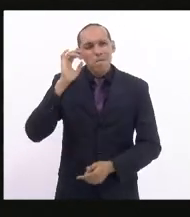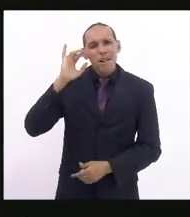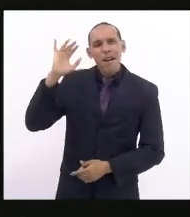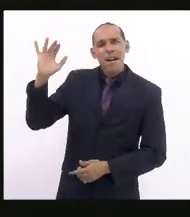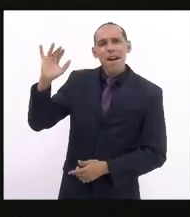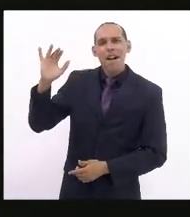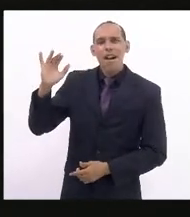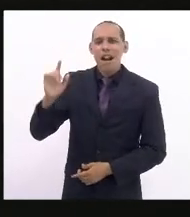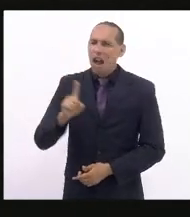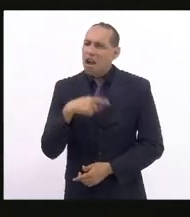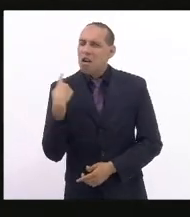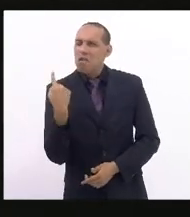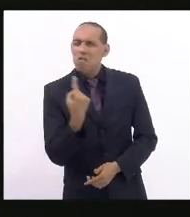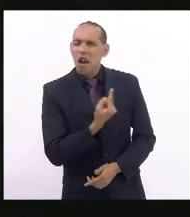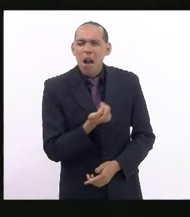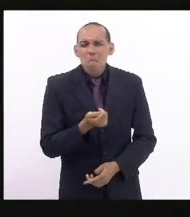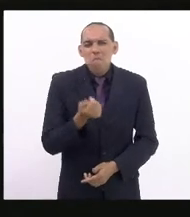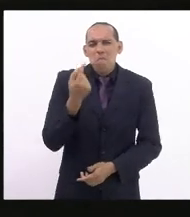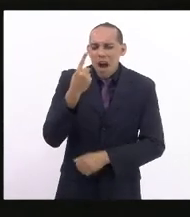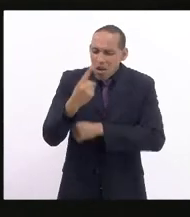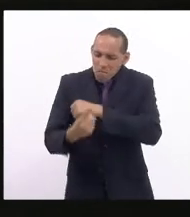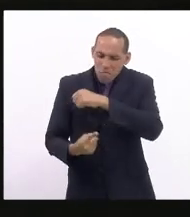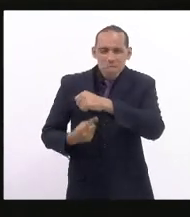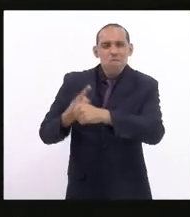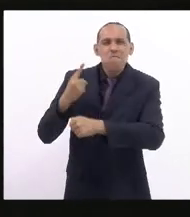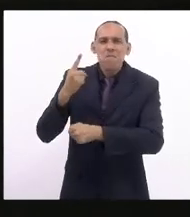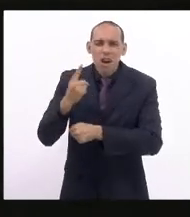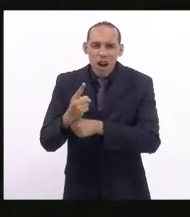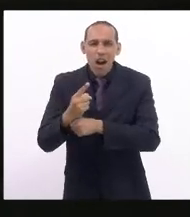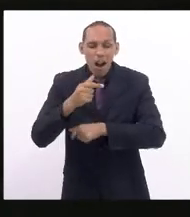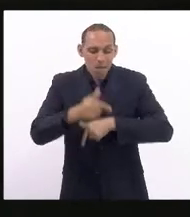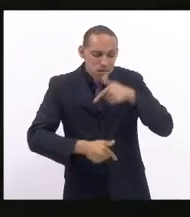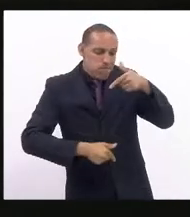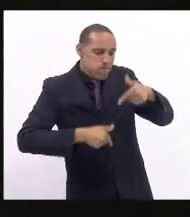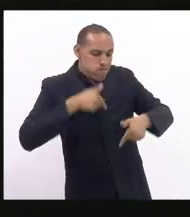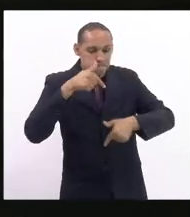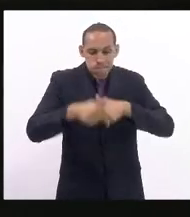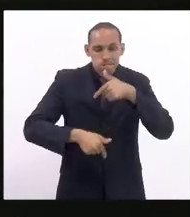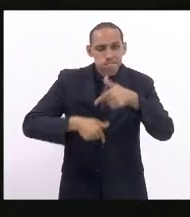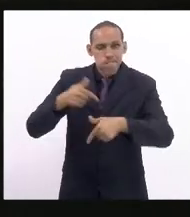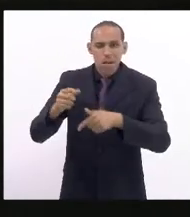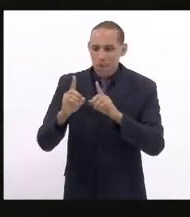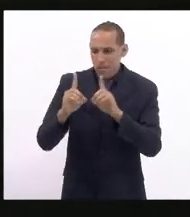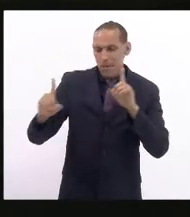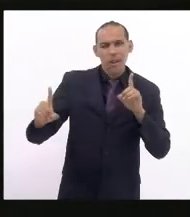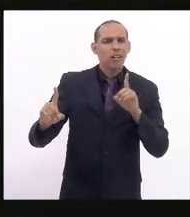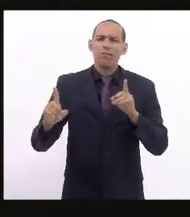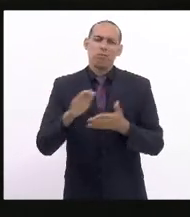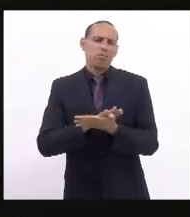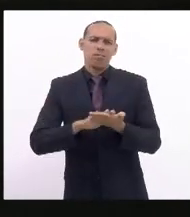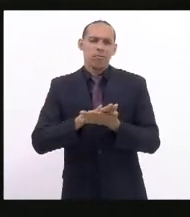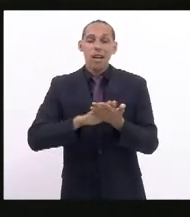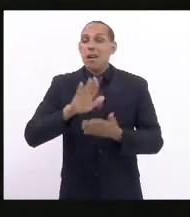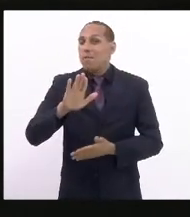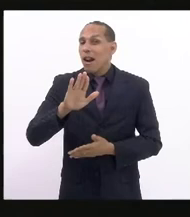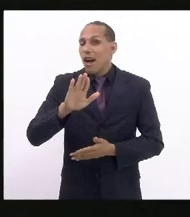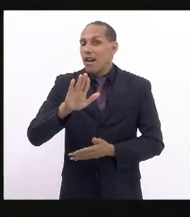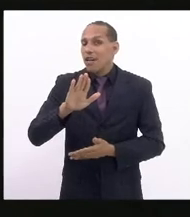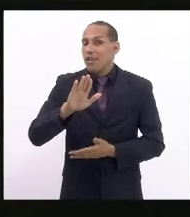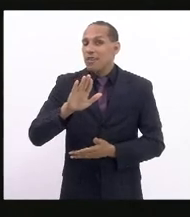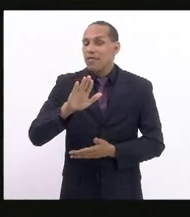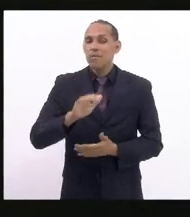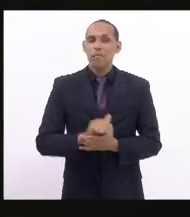passando quase um ano trabalhando pelo sistema remoto. Mas, mais do que isso,